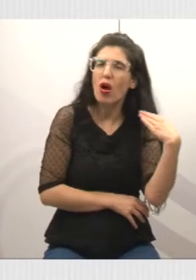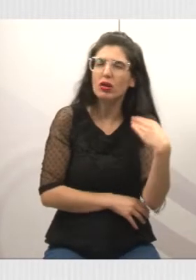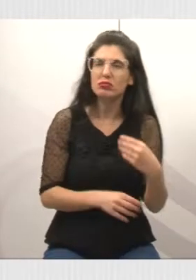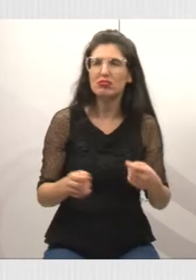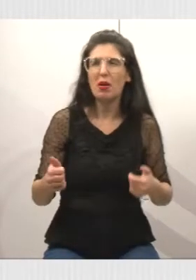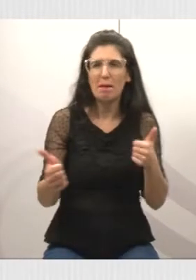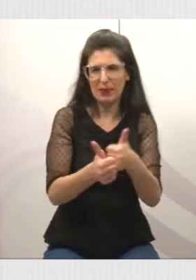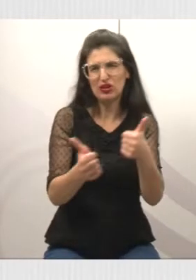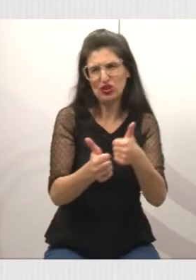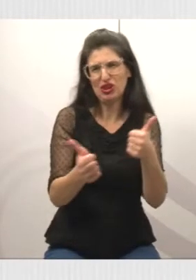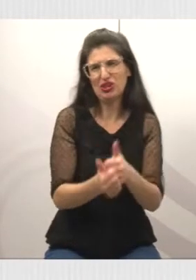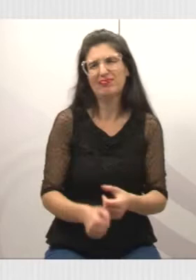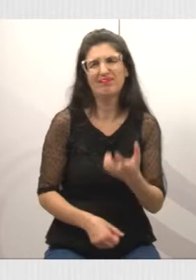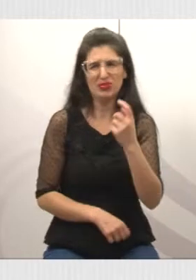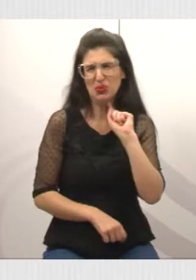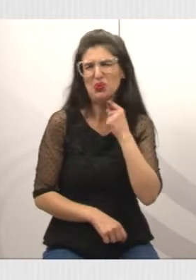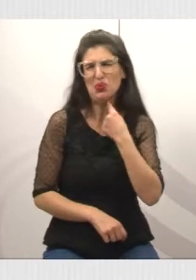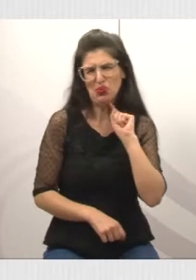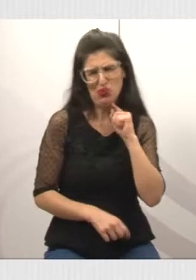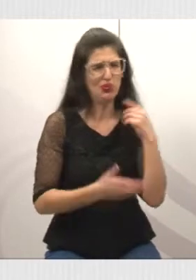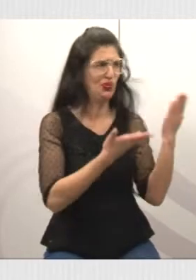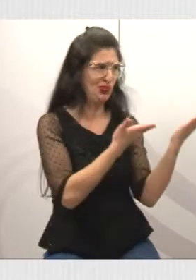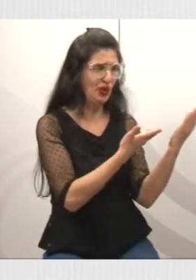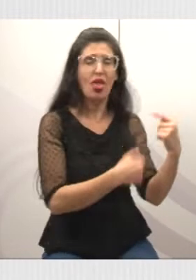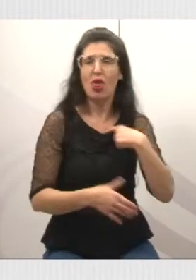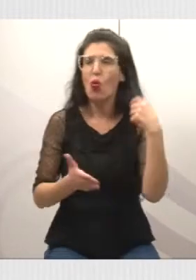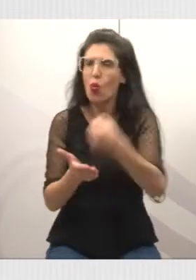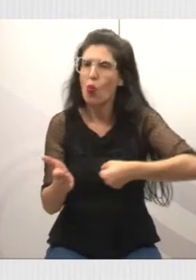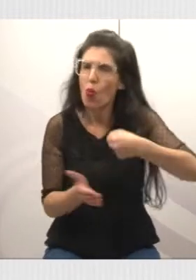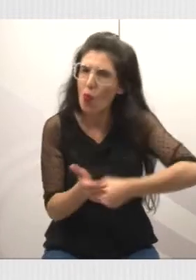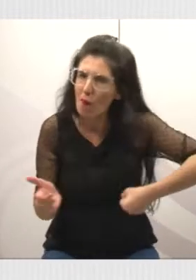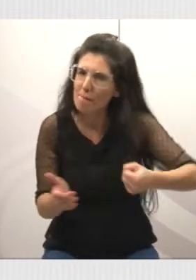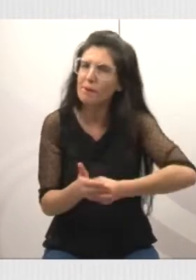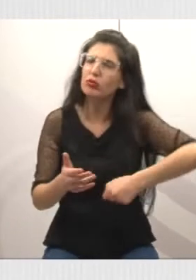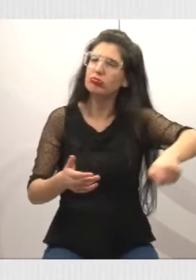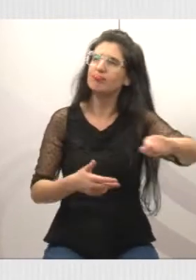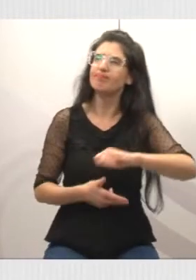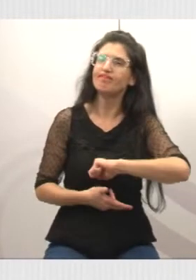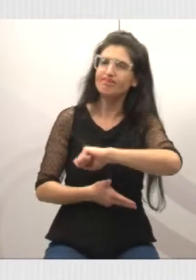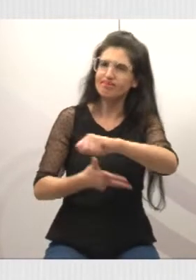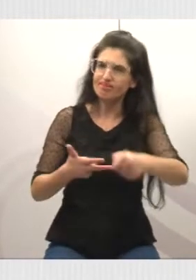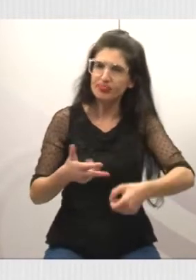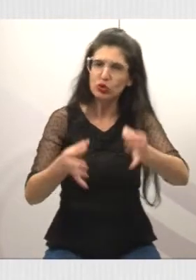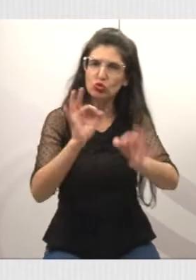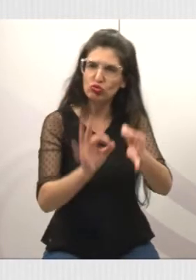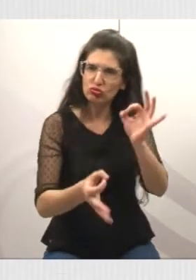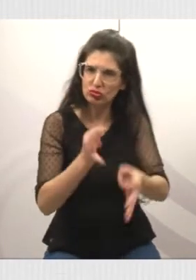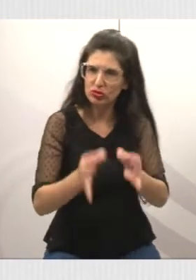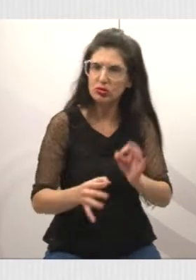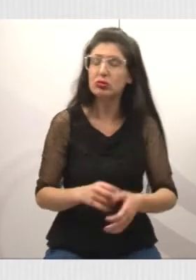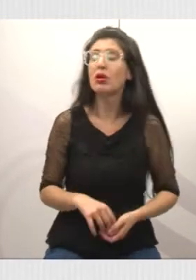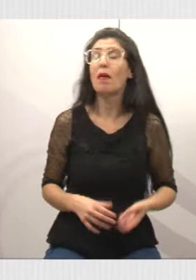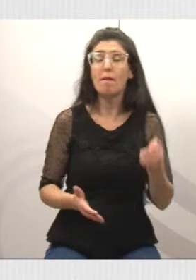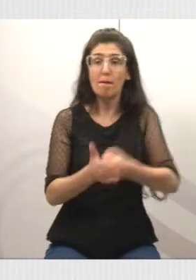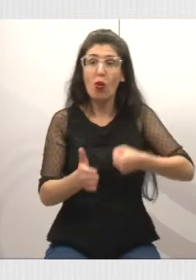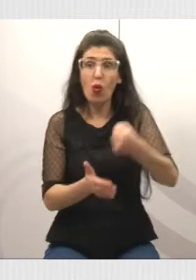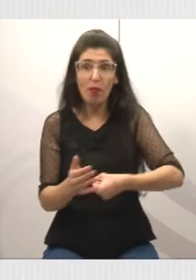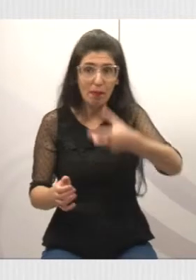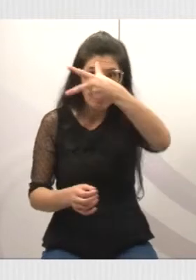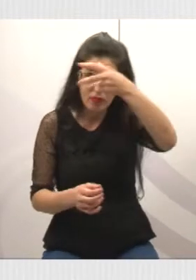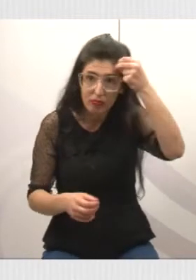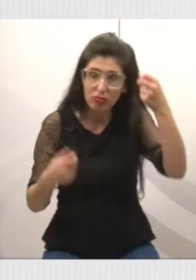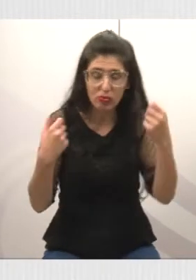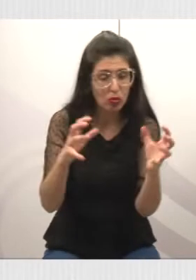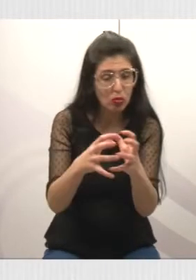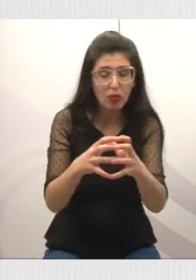que eu cobro aqui o Poder Público de fazer a limpeza, mas também de cutucar aqueles que